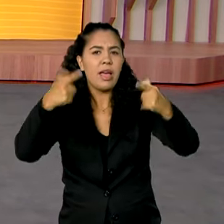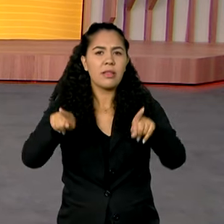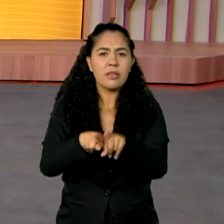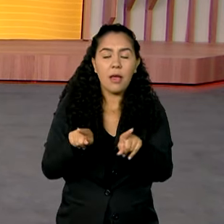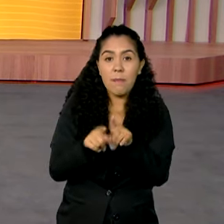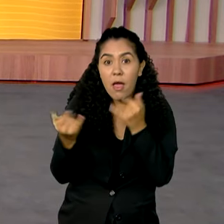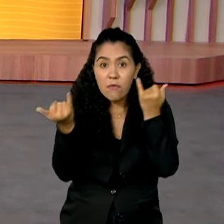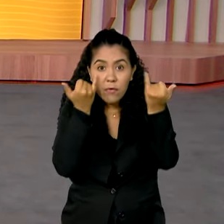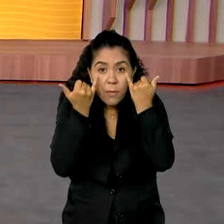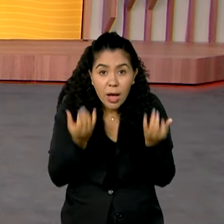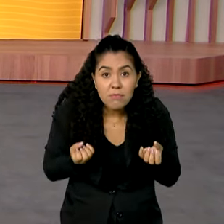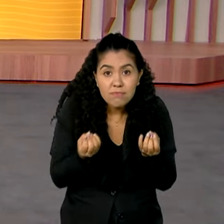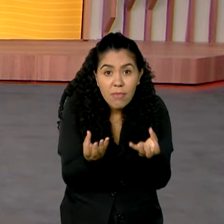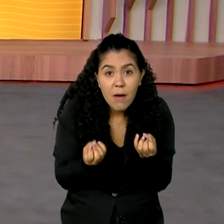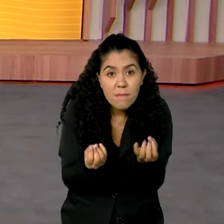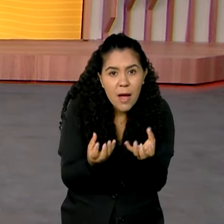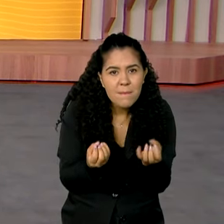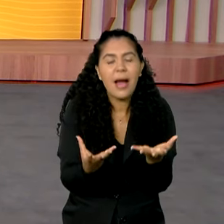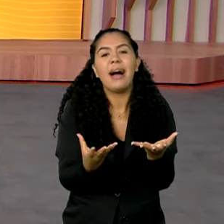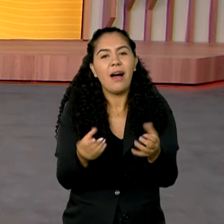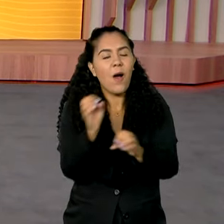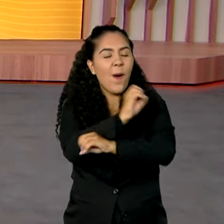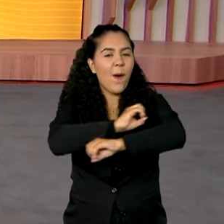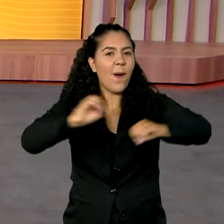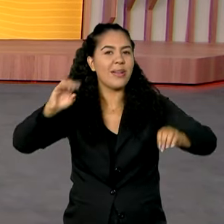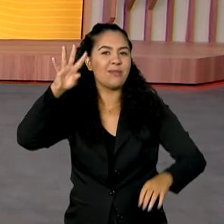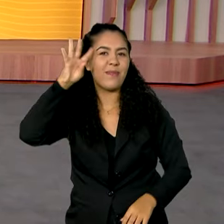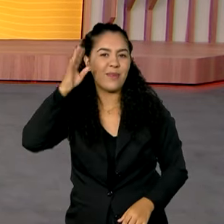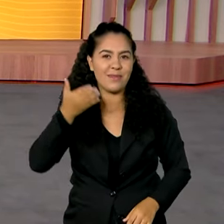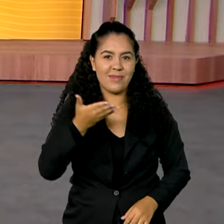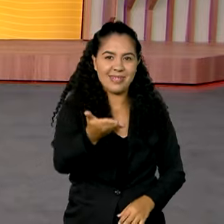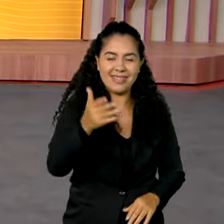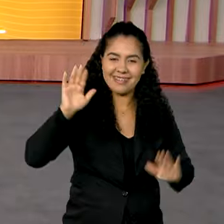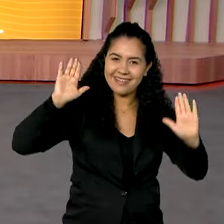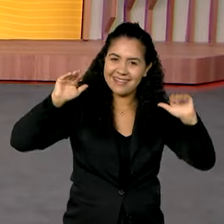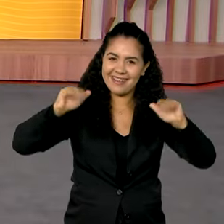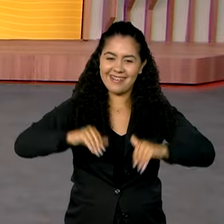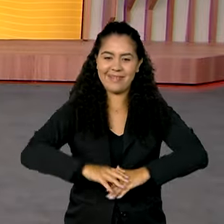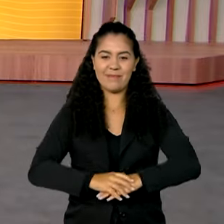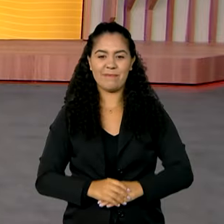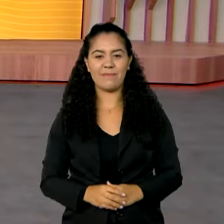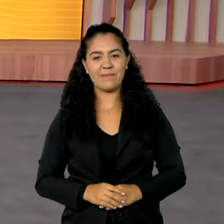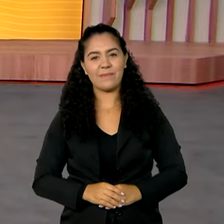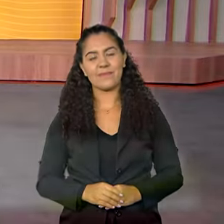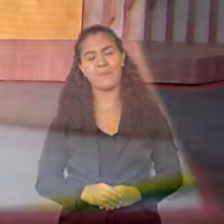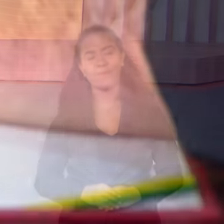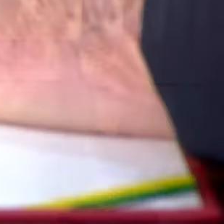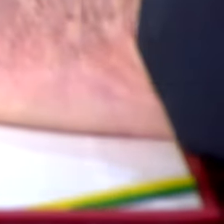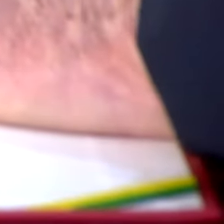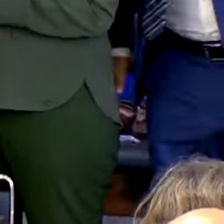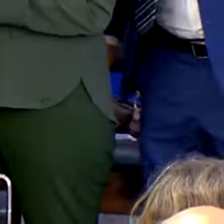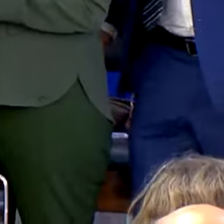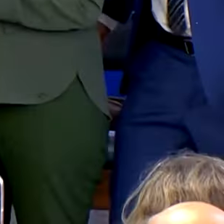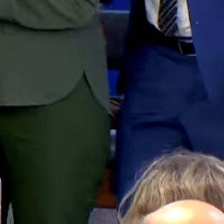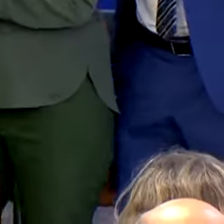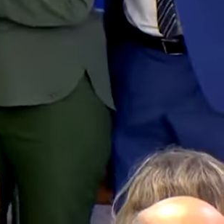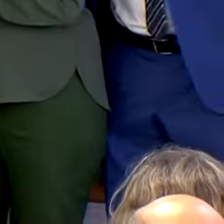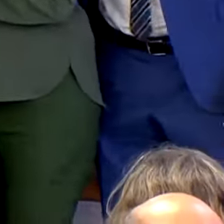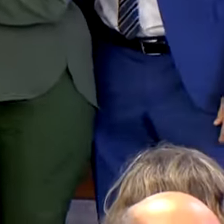qualidade e prestação de serviço. Uma ótima quarta-feira. Até a próxima. Tchau. Tchau. Tchau.